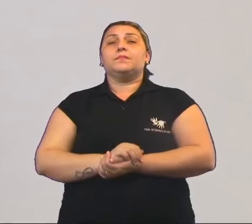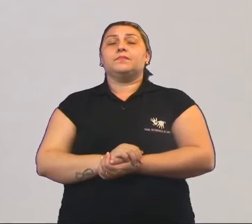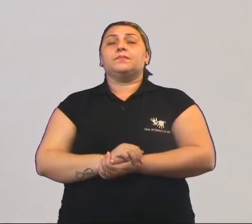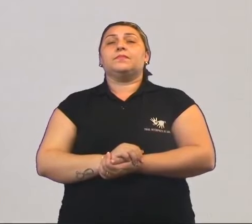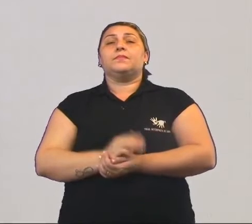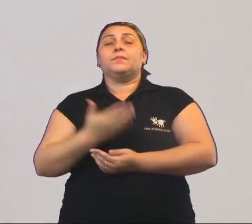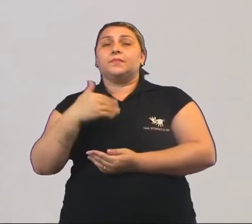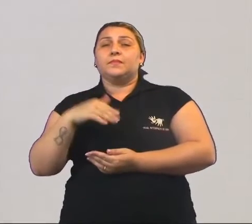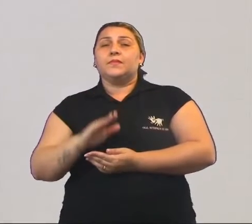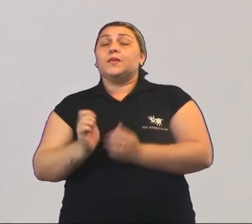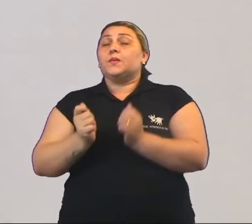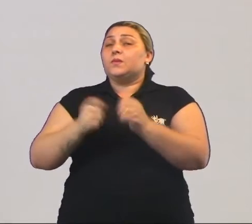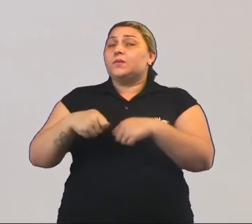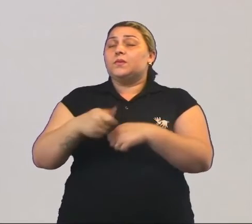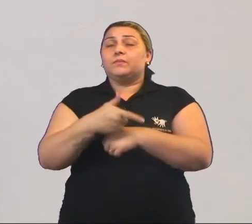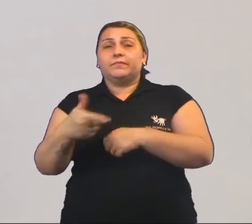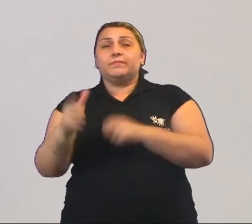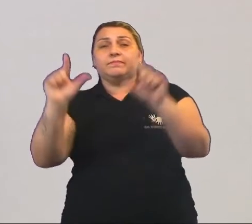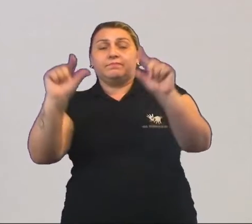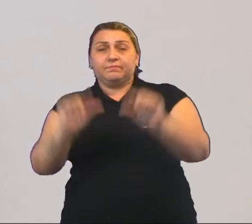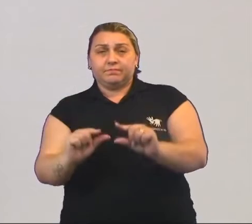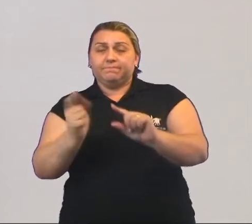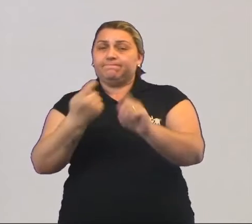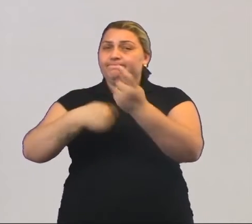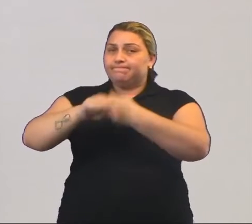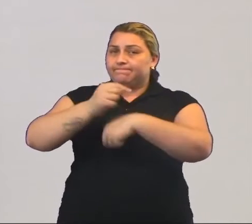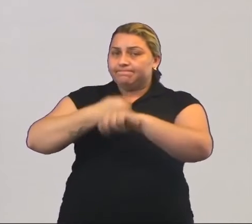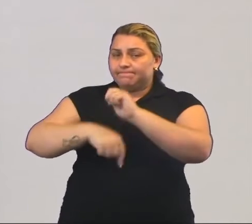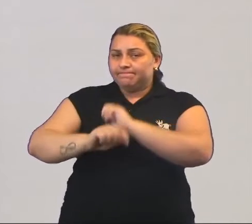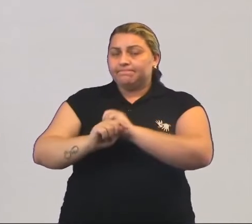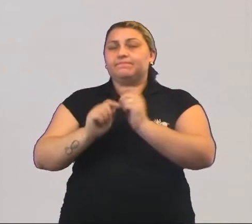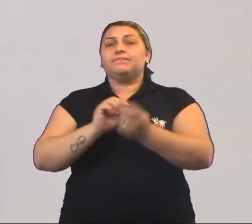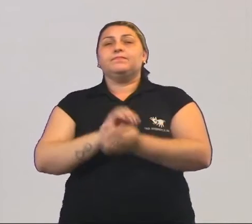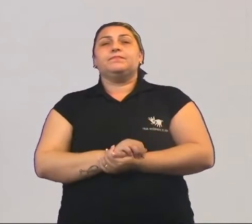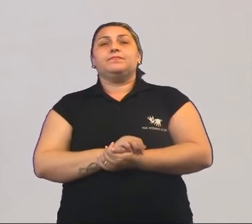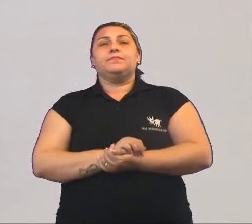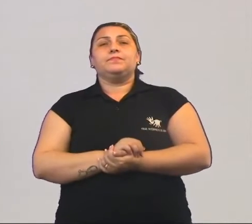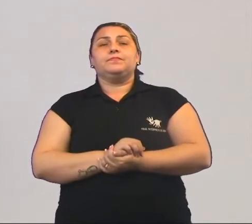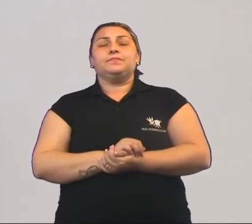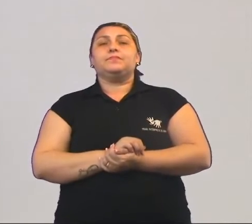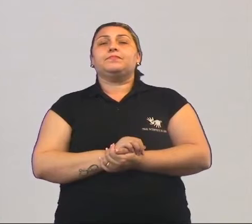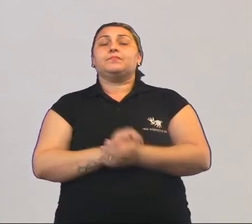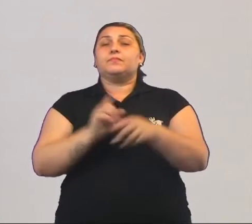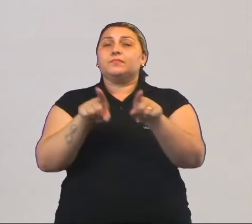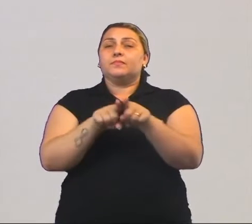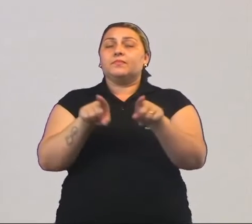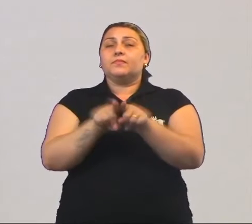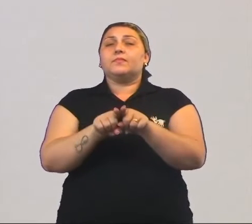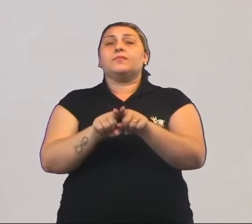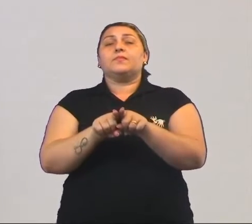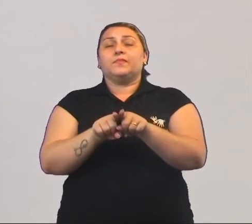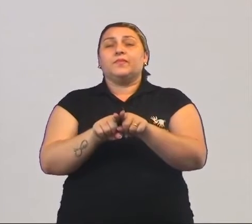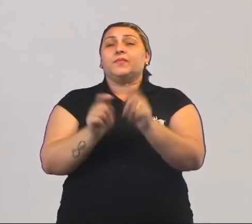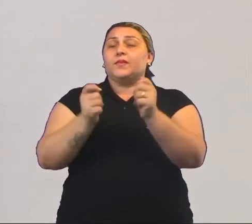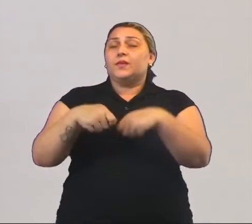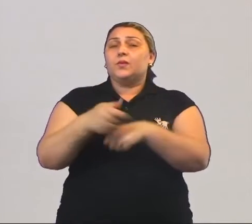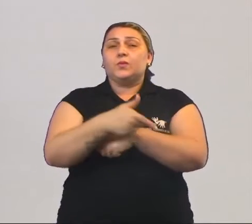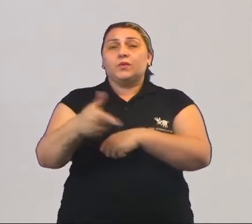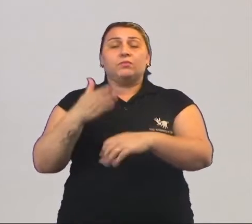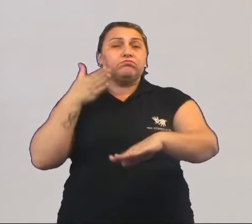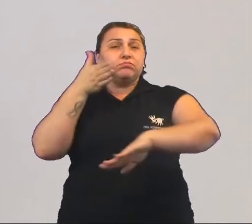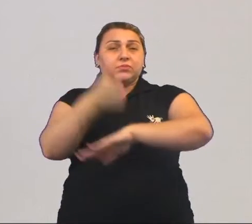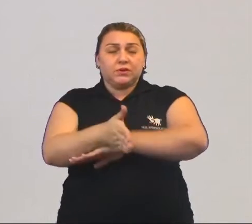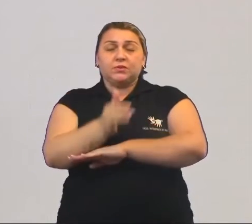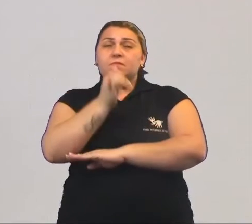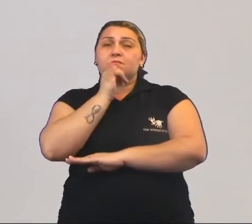à margem das condições econômicas. E essa condição deles estarem à margem, não terem